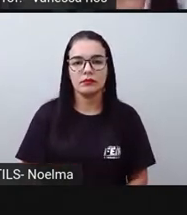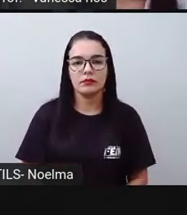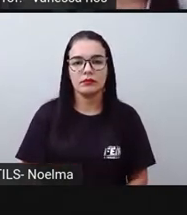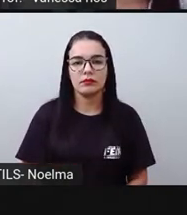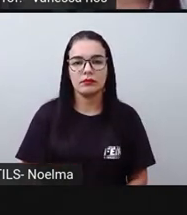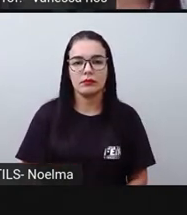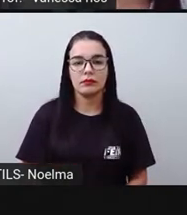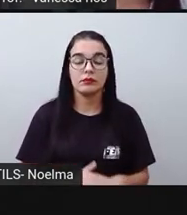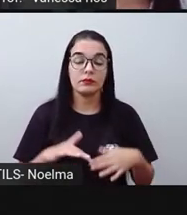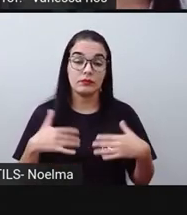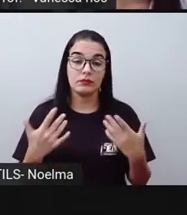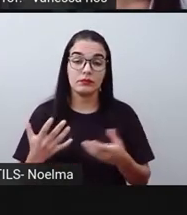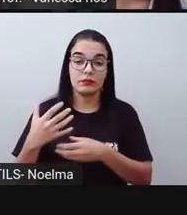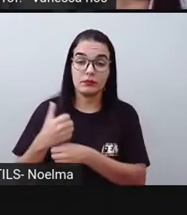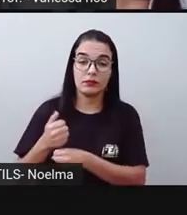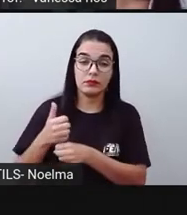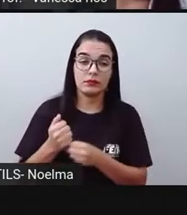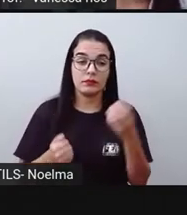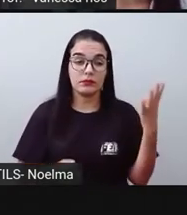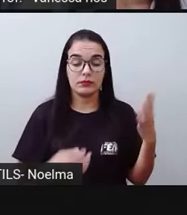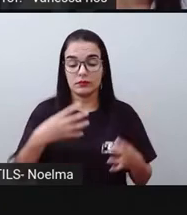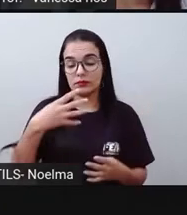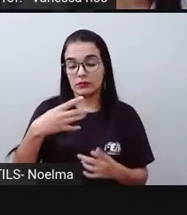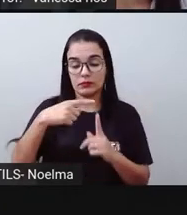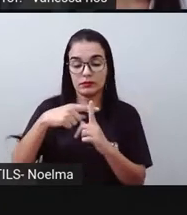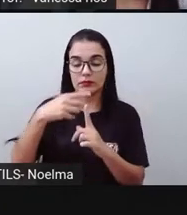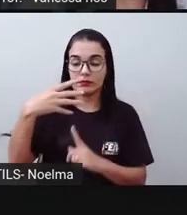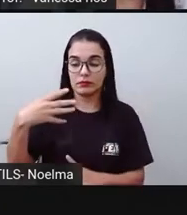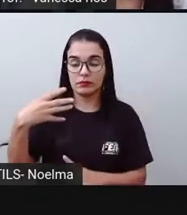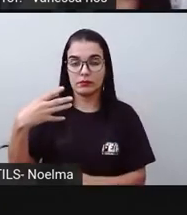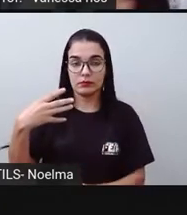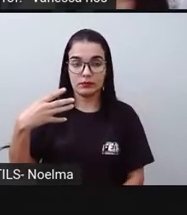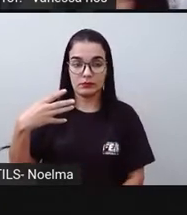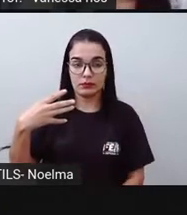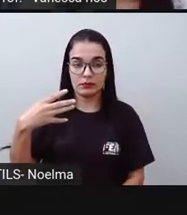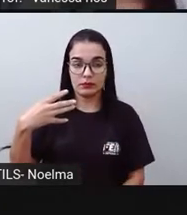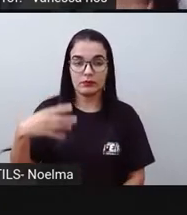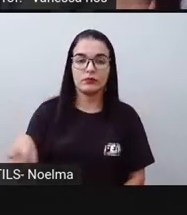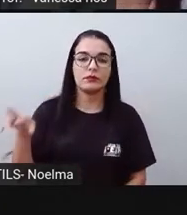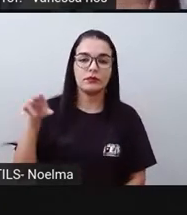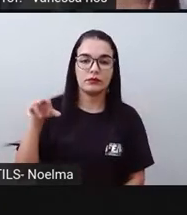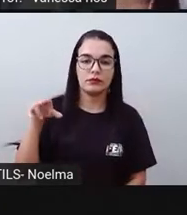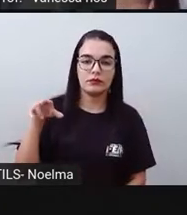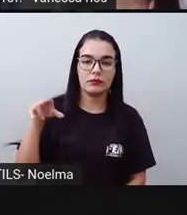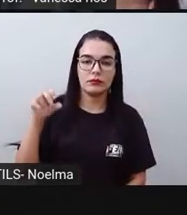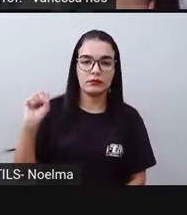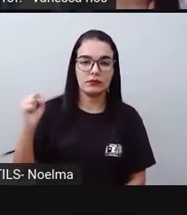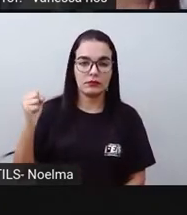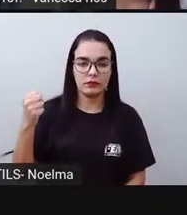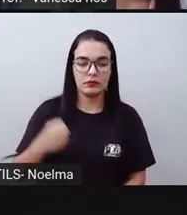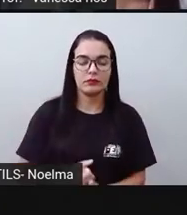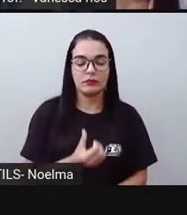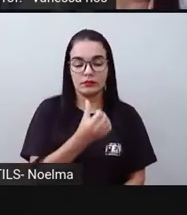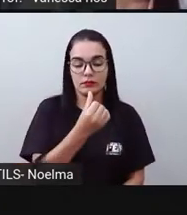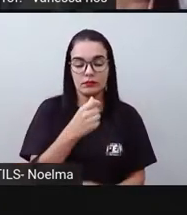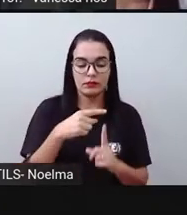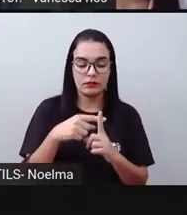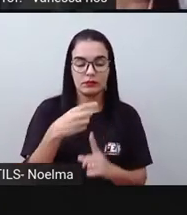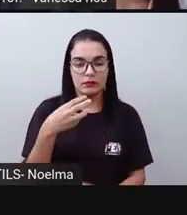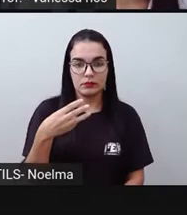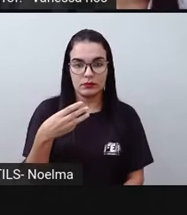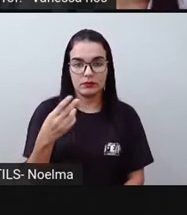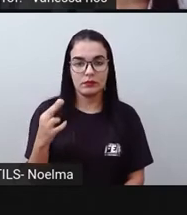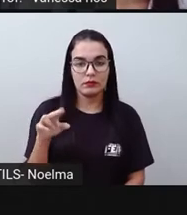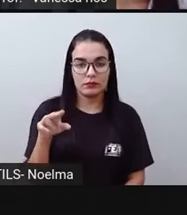E aí nós somamos, então, 4 mais 4, que são as unidades, e aí dá 8. 6